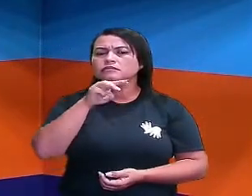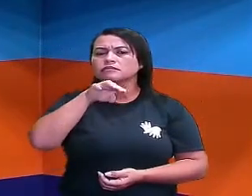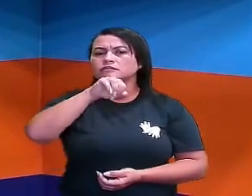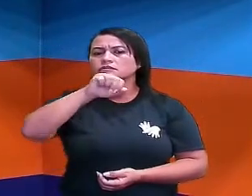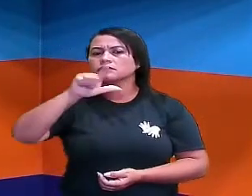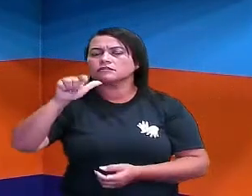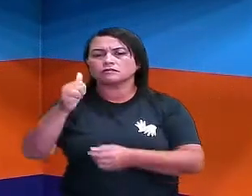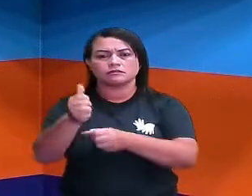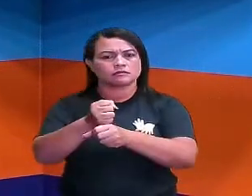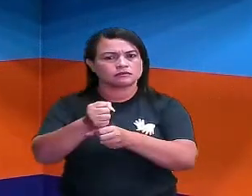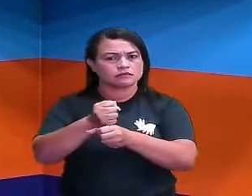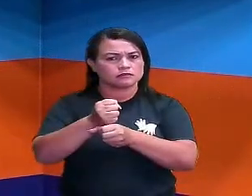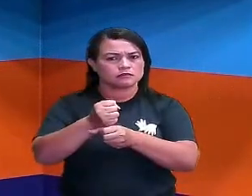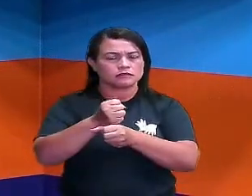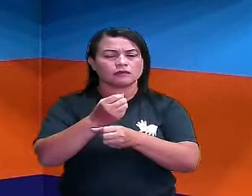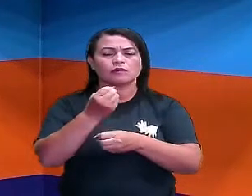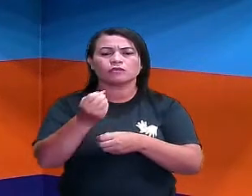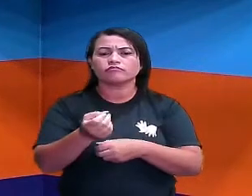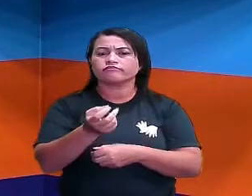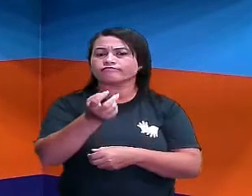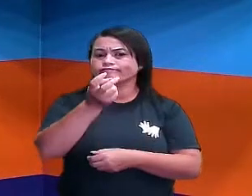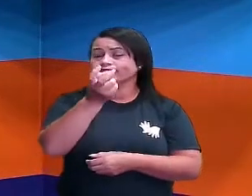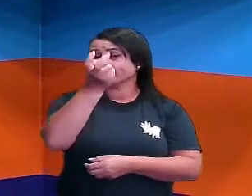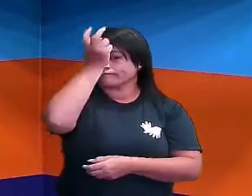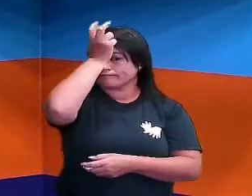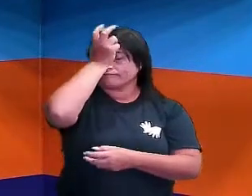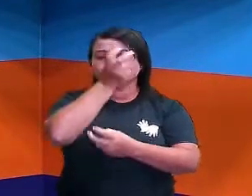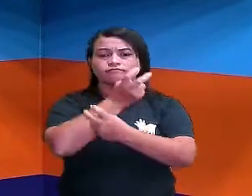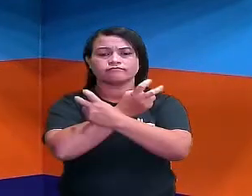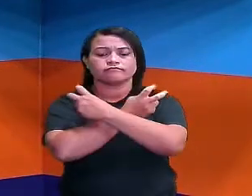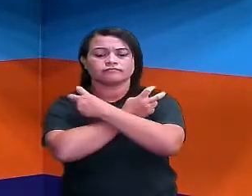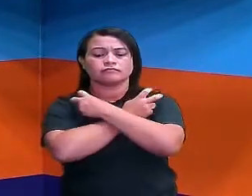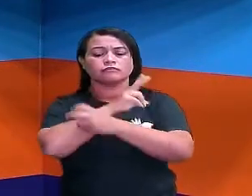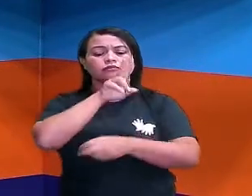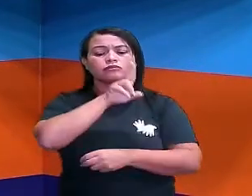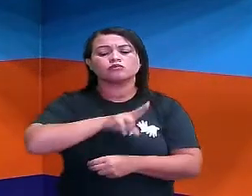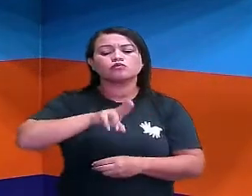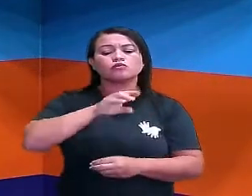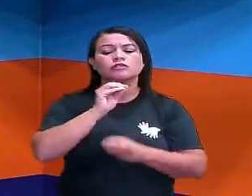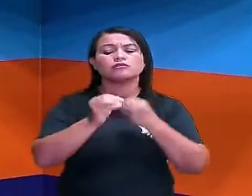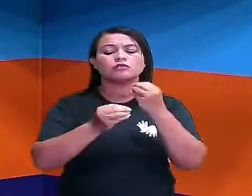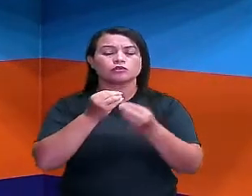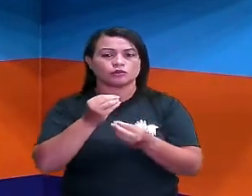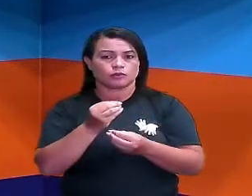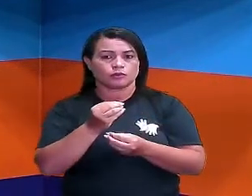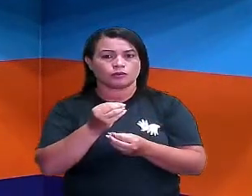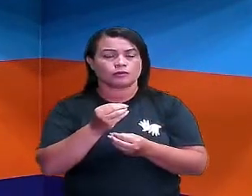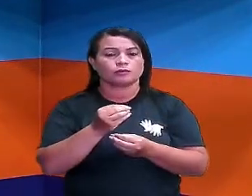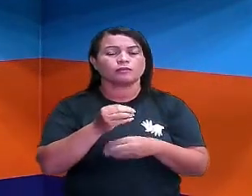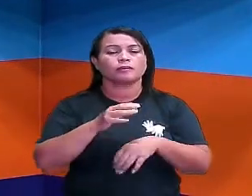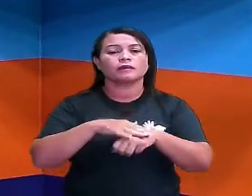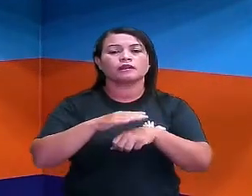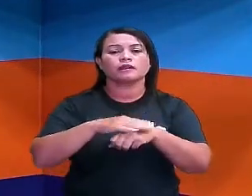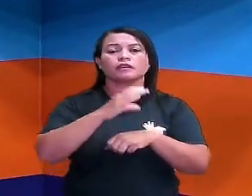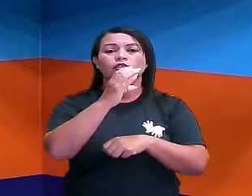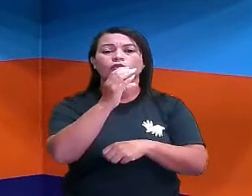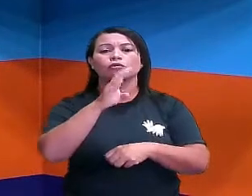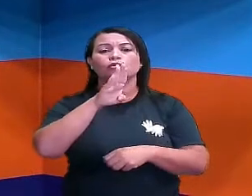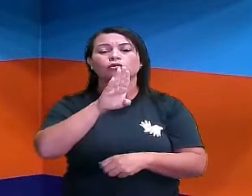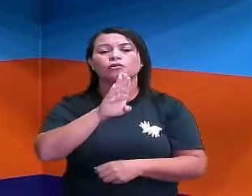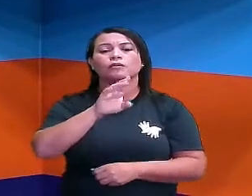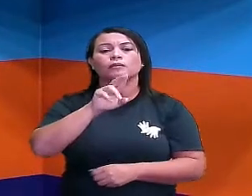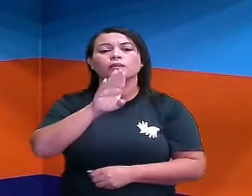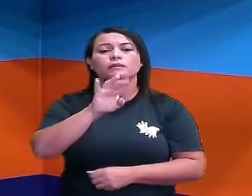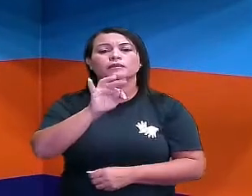utilizavam como medida o cúbito, que consistia na distância do cotovelo até a ponta do